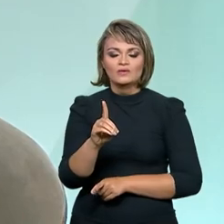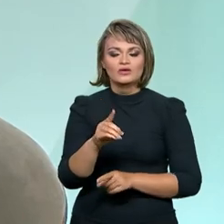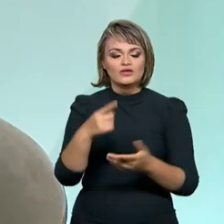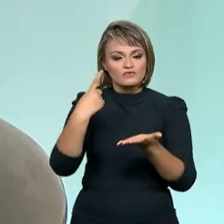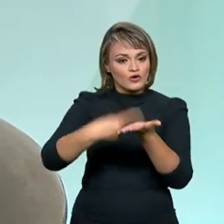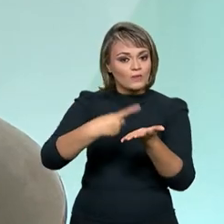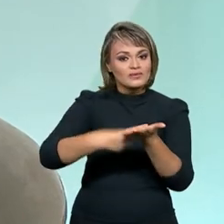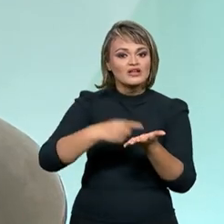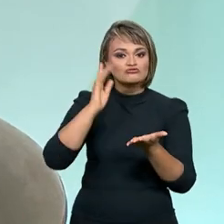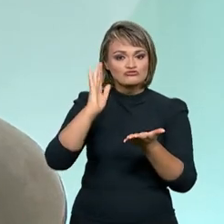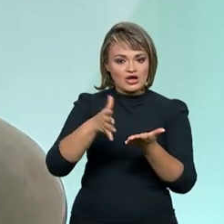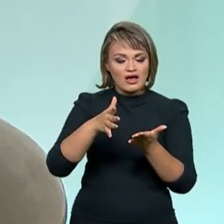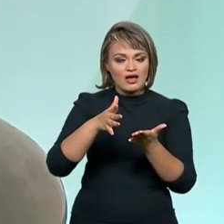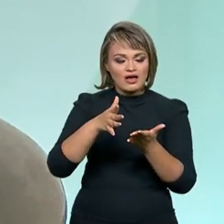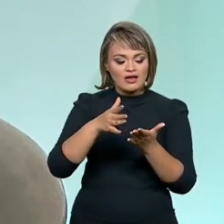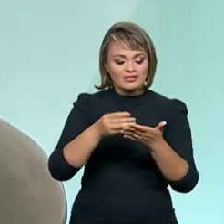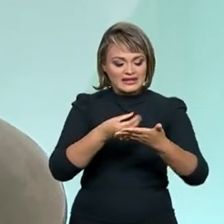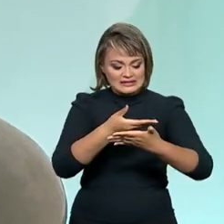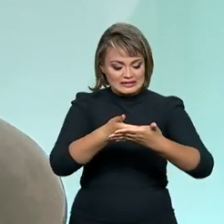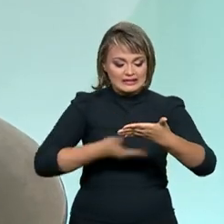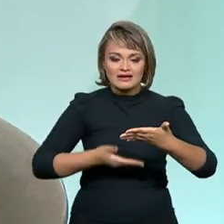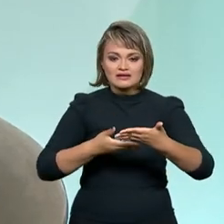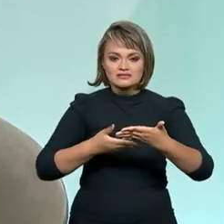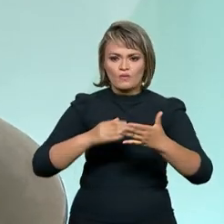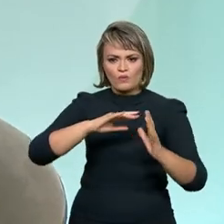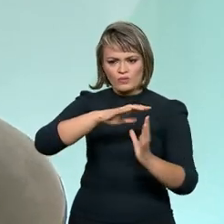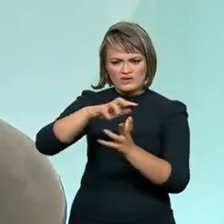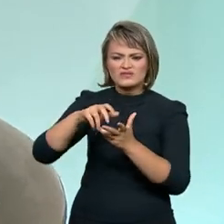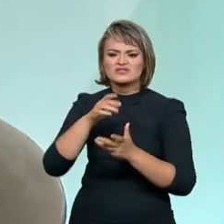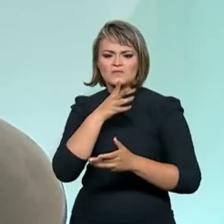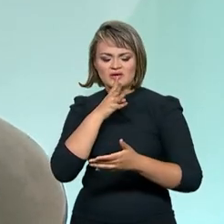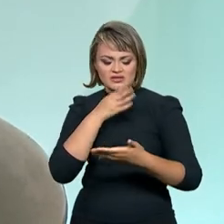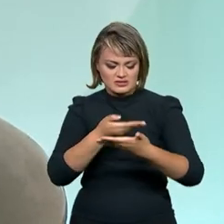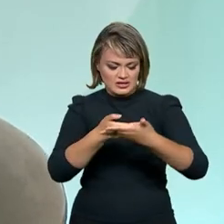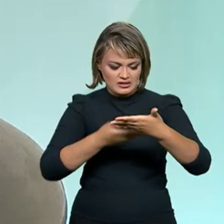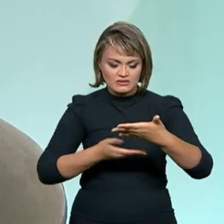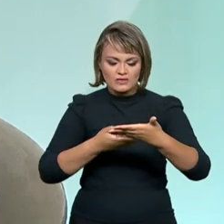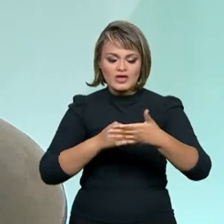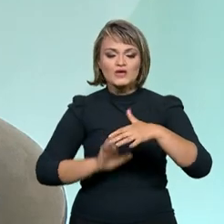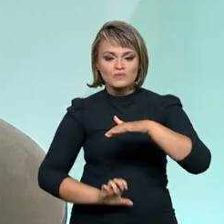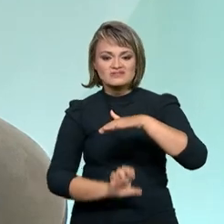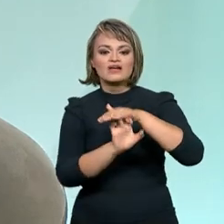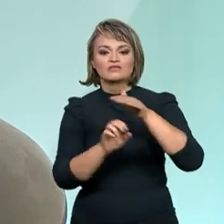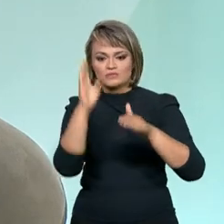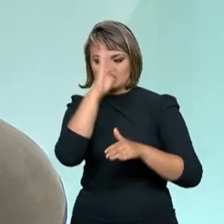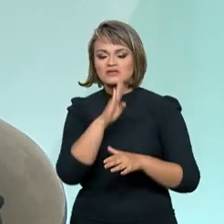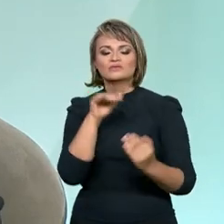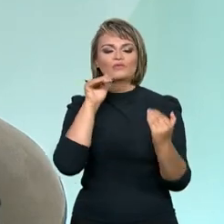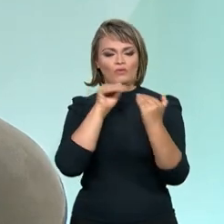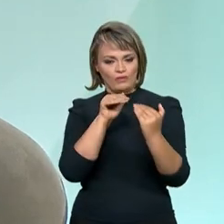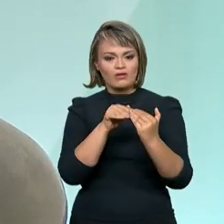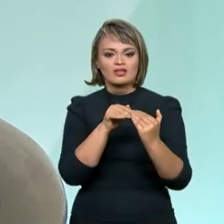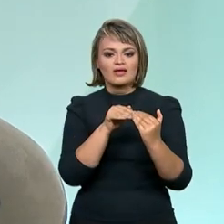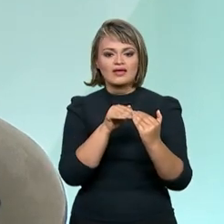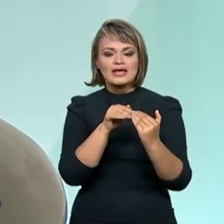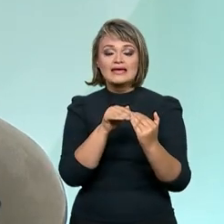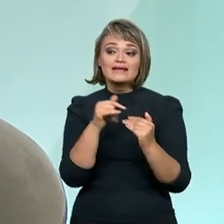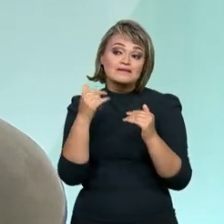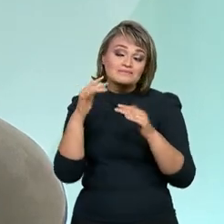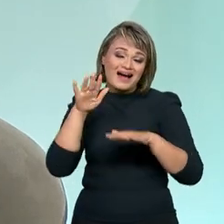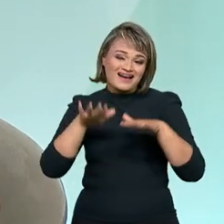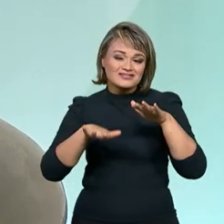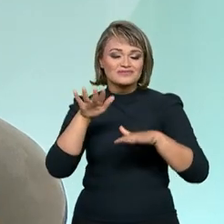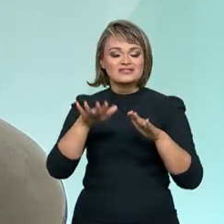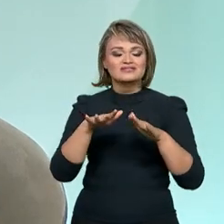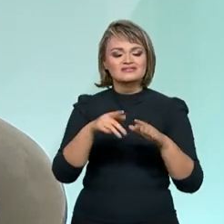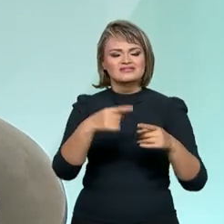-estabelecidos, previstos nessa declaração universal, que são assumidos pelo Estado brasileiro e que muitas vezes, em virtude de